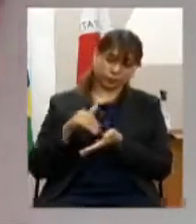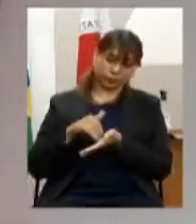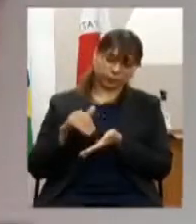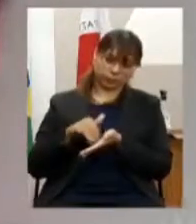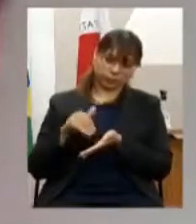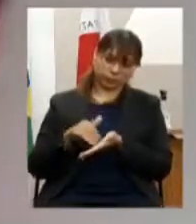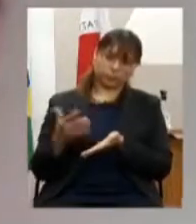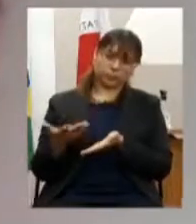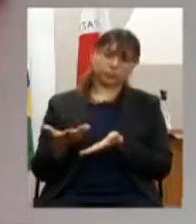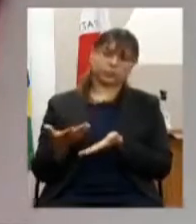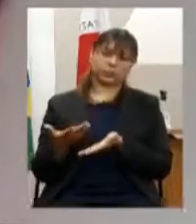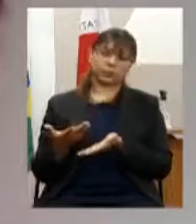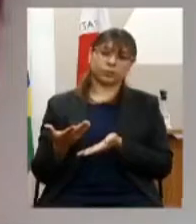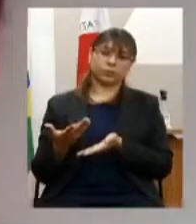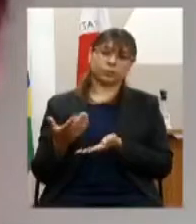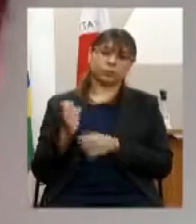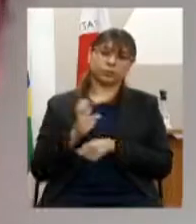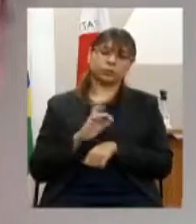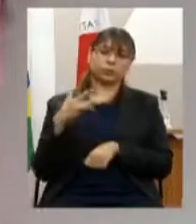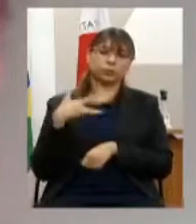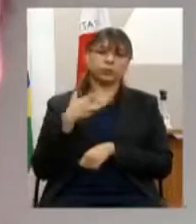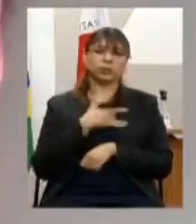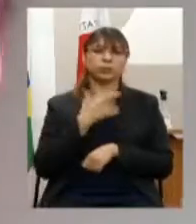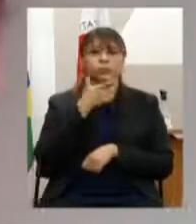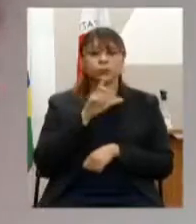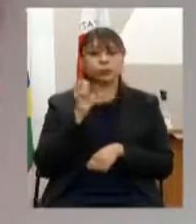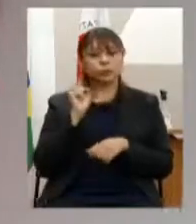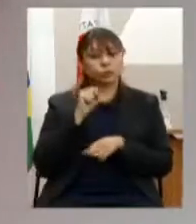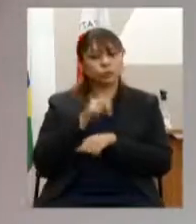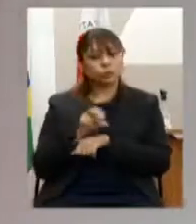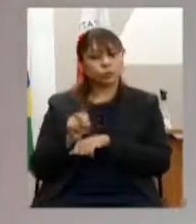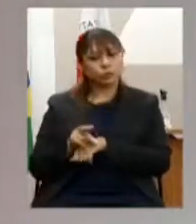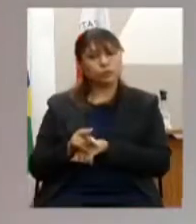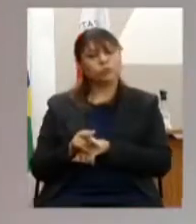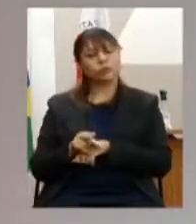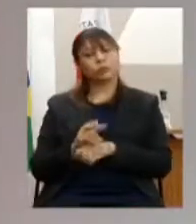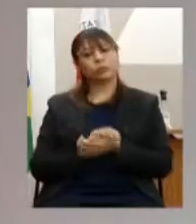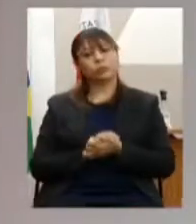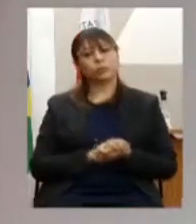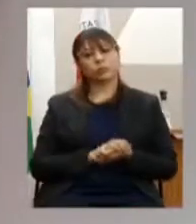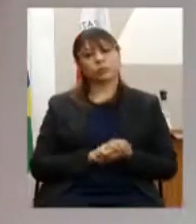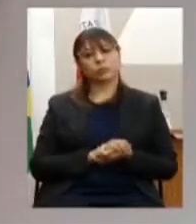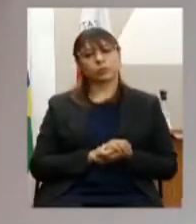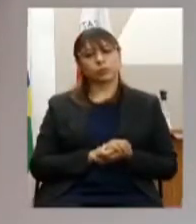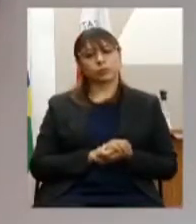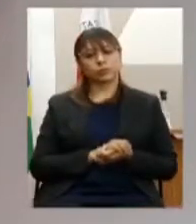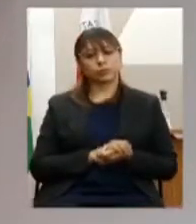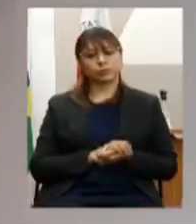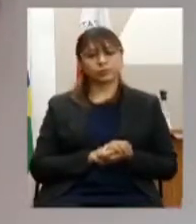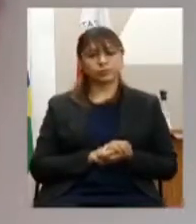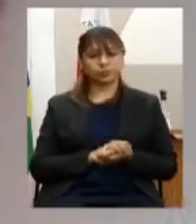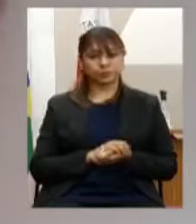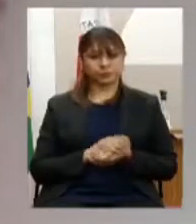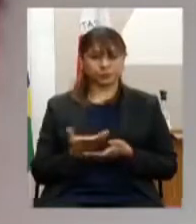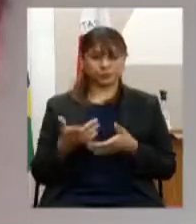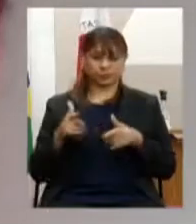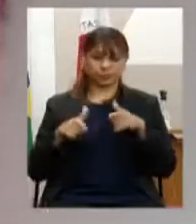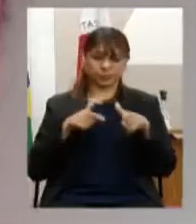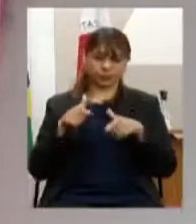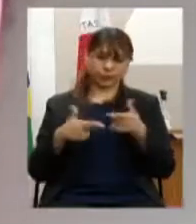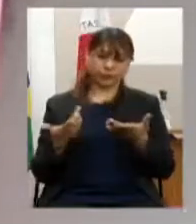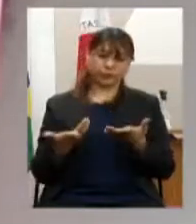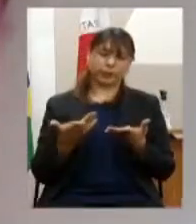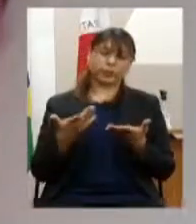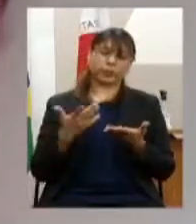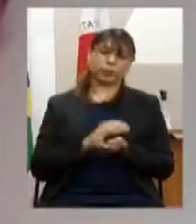a adoção de providências para contratação de profissional para a diretoria de saúde mental para fomentar a criação de associação de trabalho